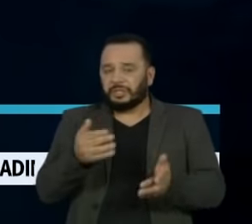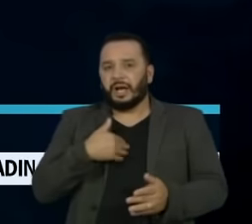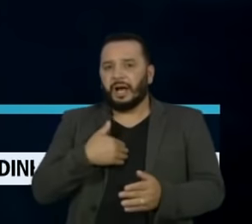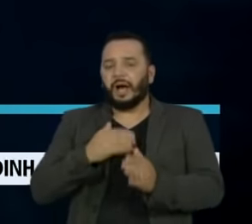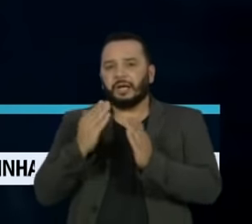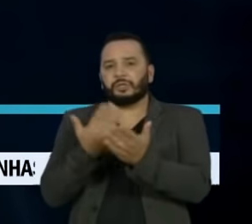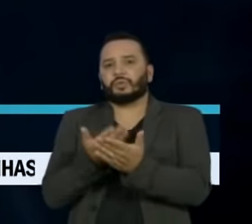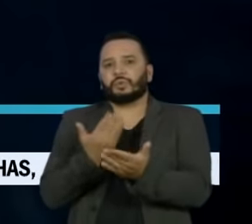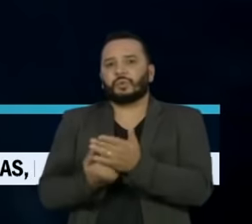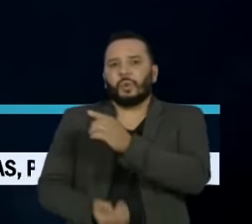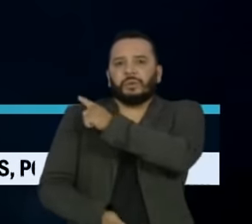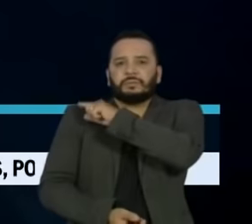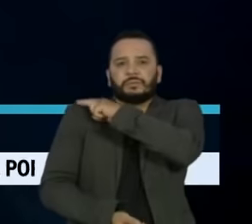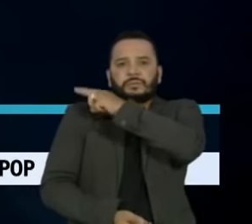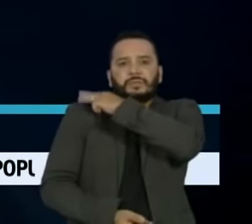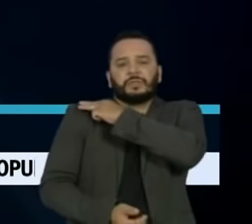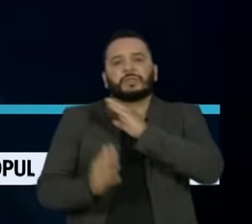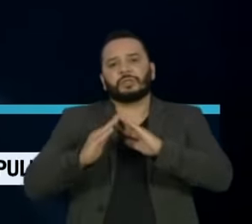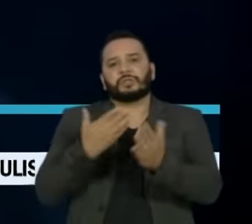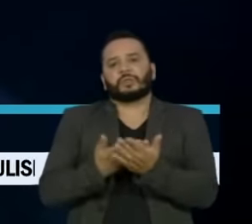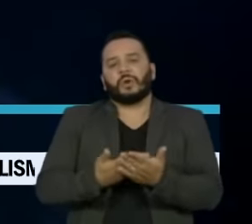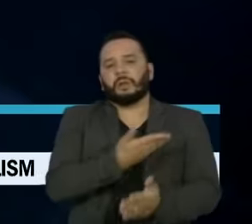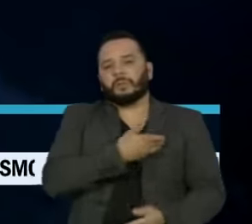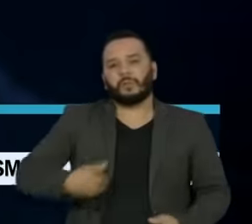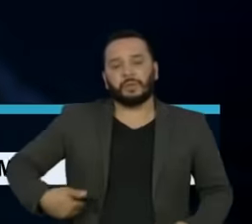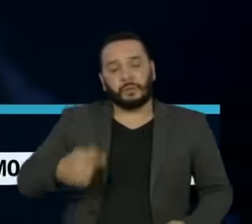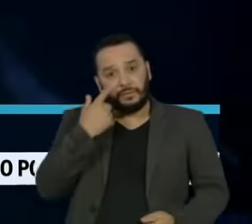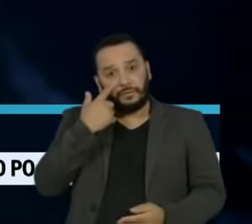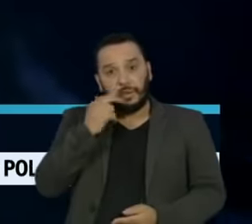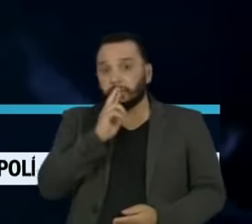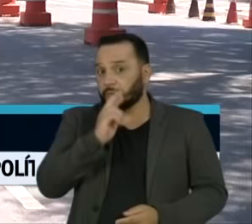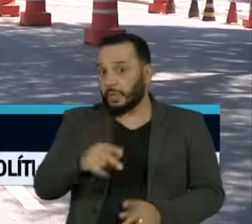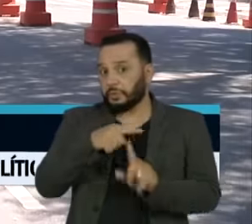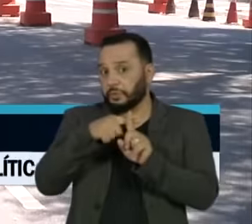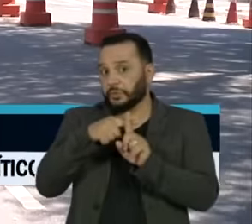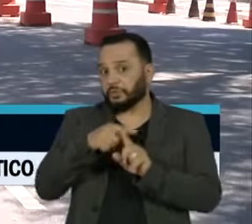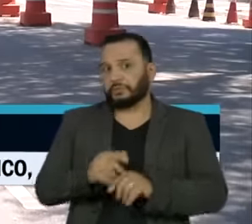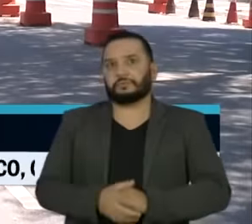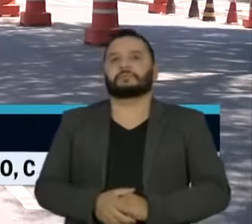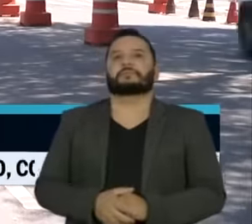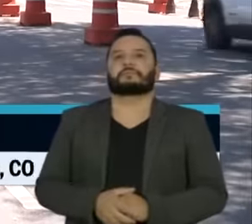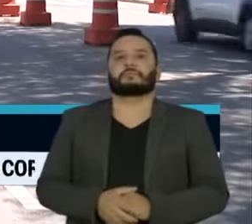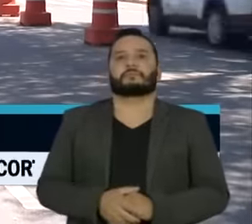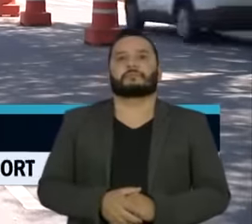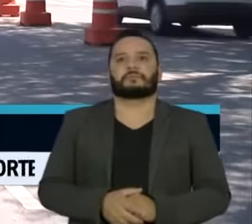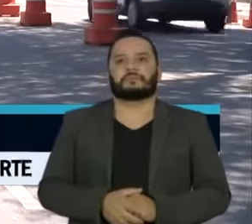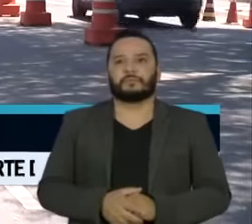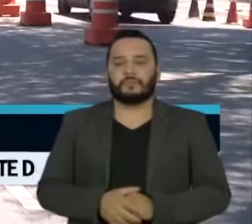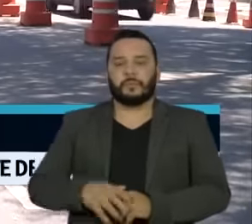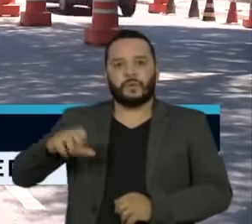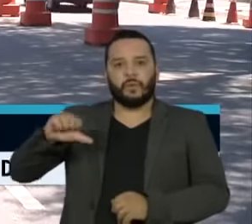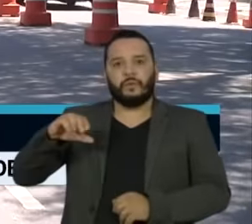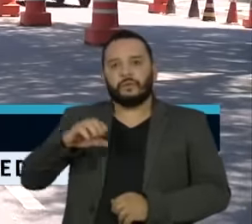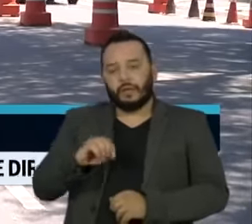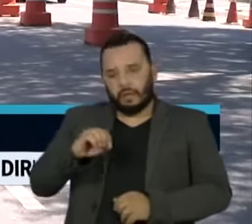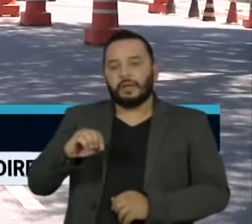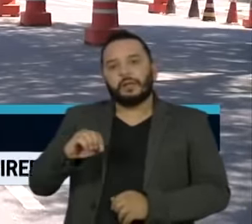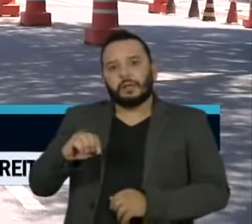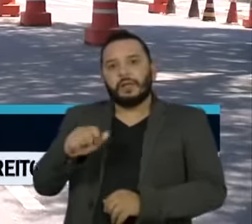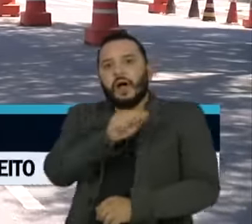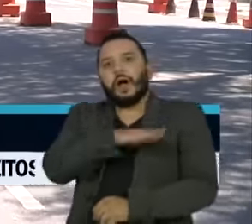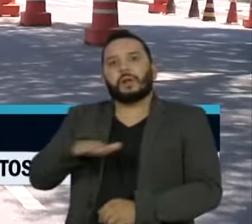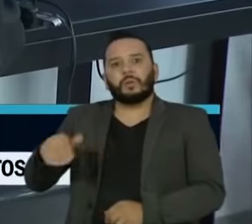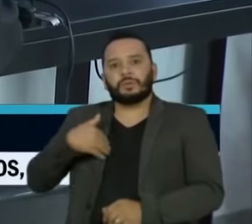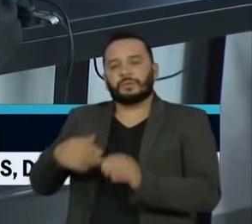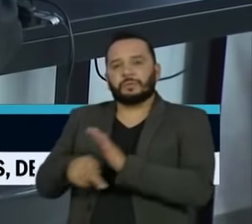básico em escolas públicas. Os primeiros resultados são positivos. 90 estudantes inscritos no programa de